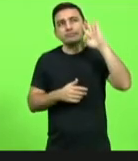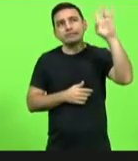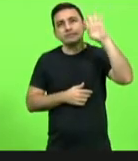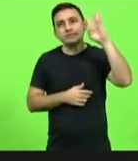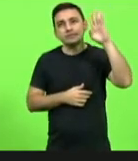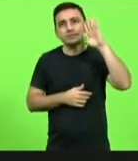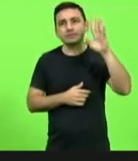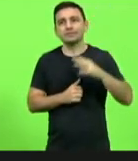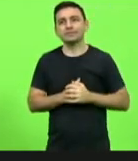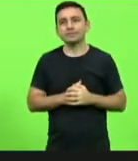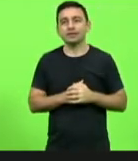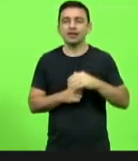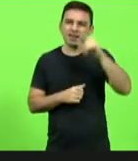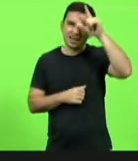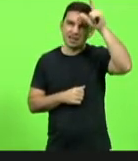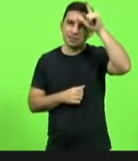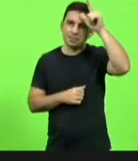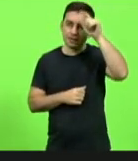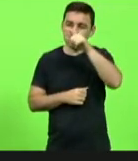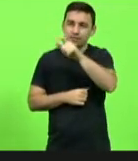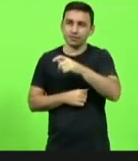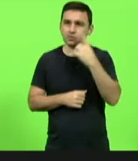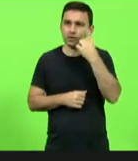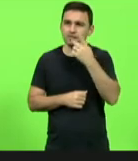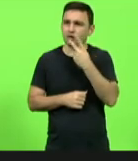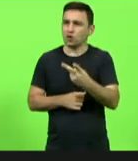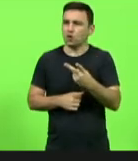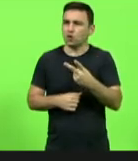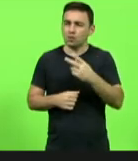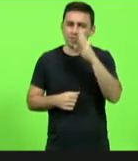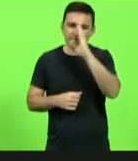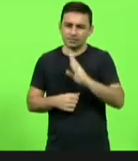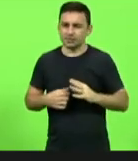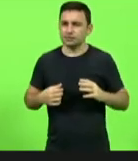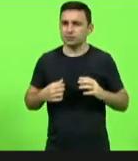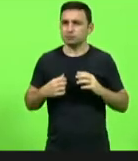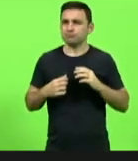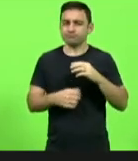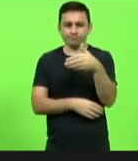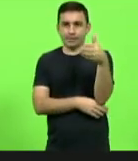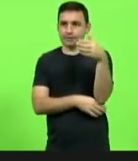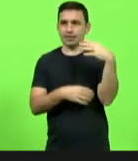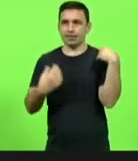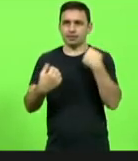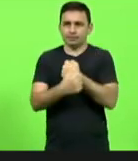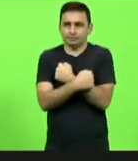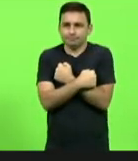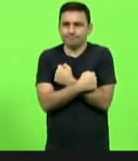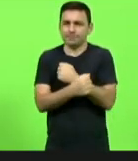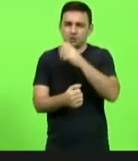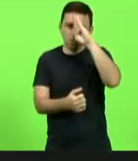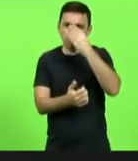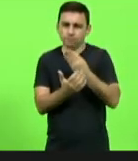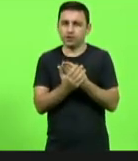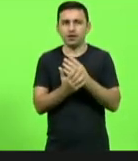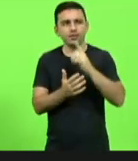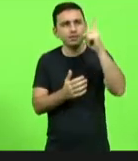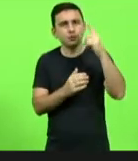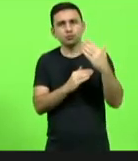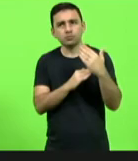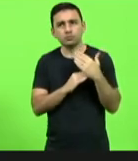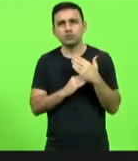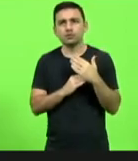o deputado Lima apontou muito bem ver ela enrolada na bandeira do Brasil com essa fé no coração se Deus me permitir me